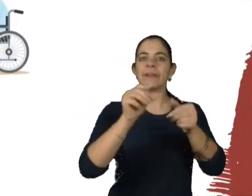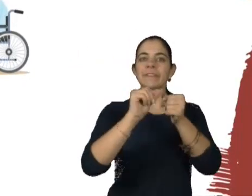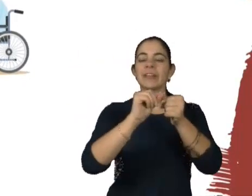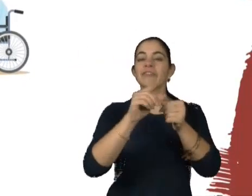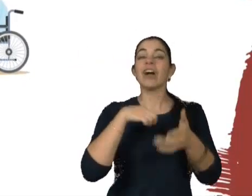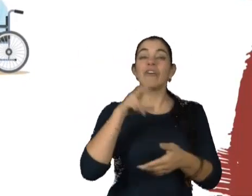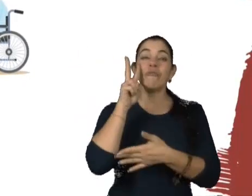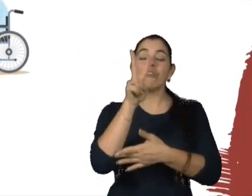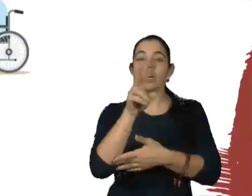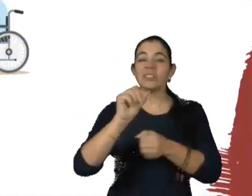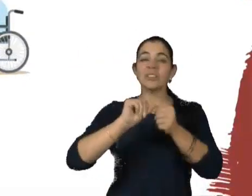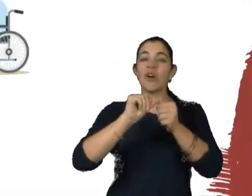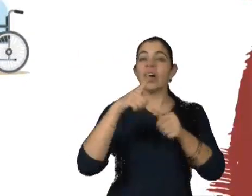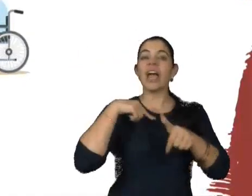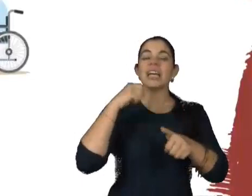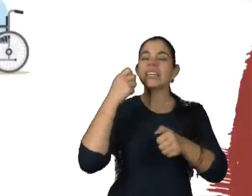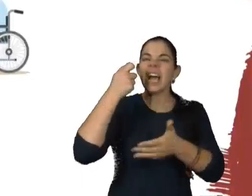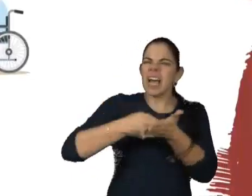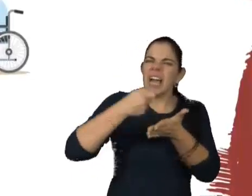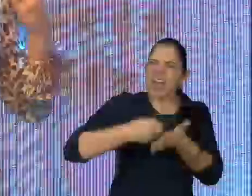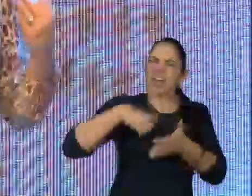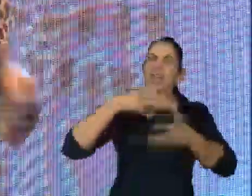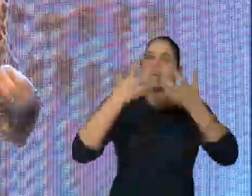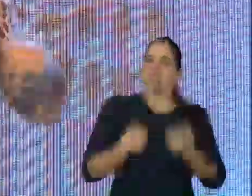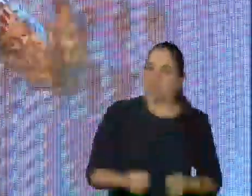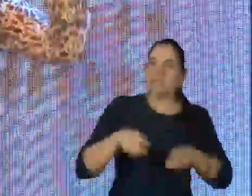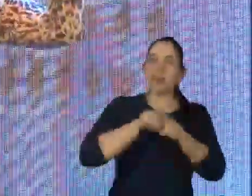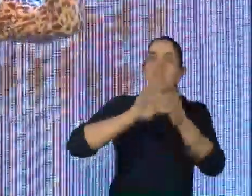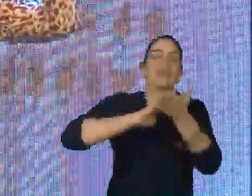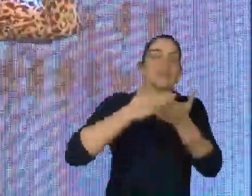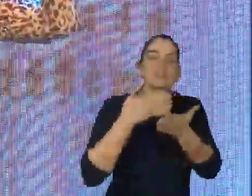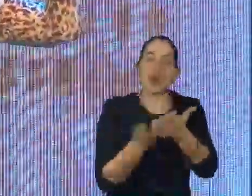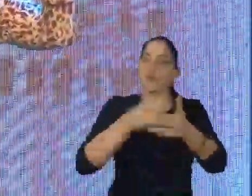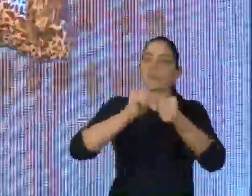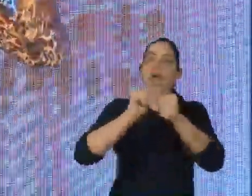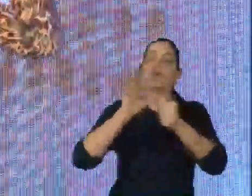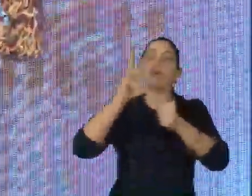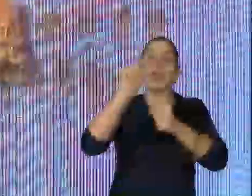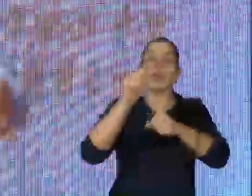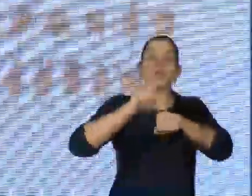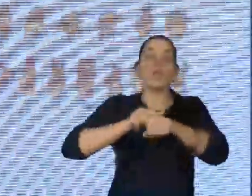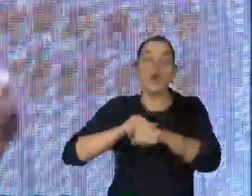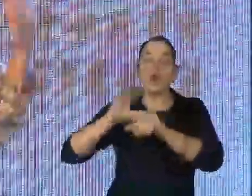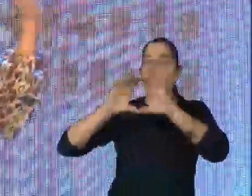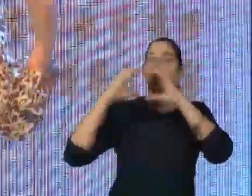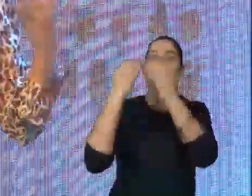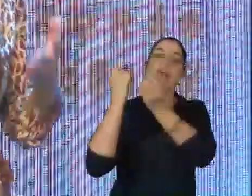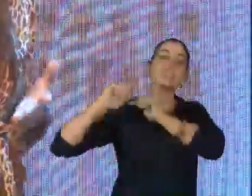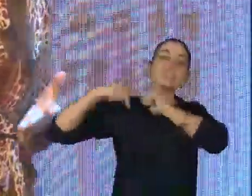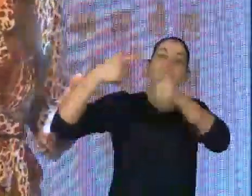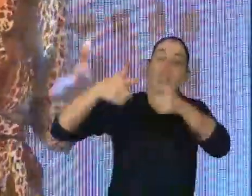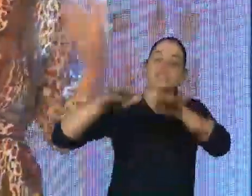um gás aqui, gente. Vocês não têm noção de como isso é cansativo, exaustivo. Elas estão o tempo inteiro no Congresso. Elas são